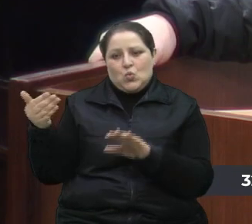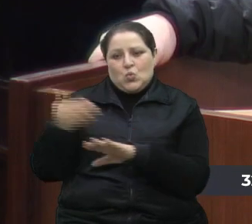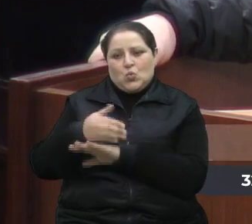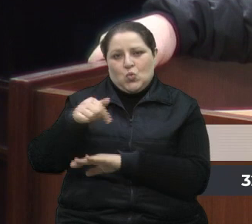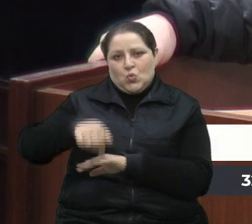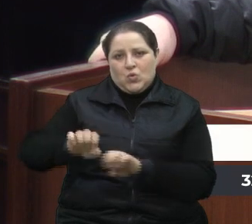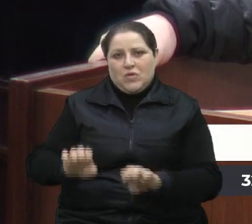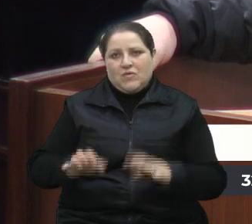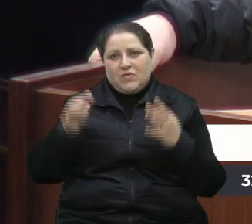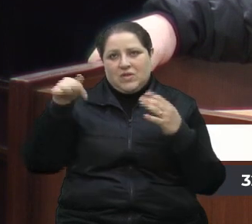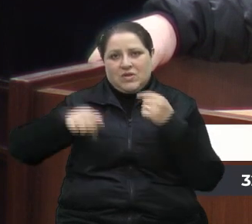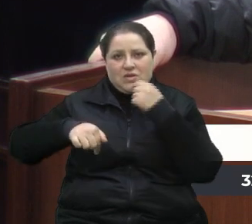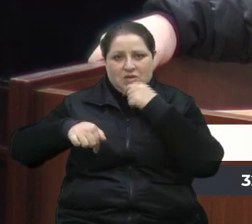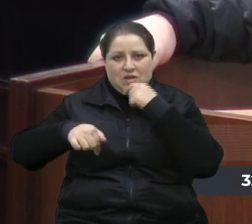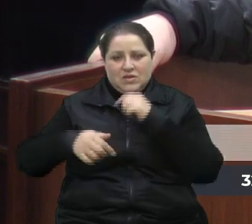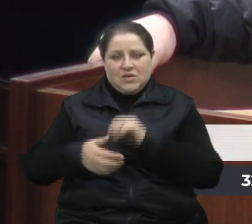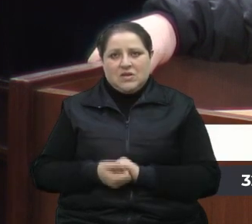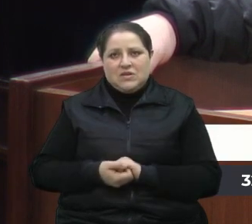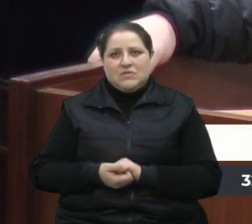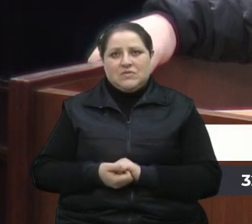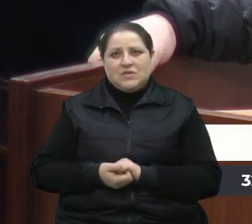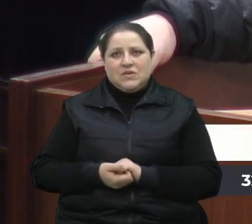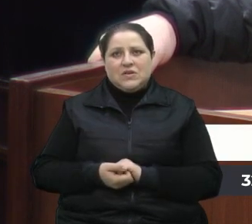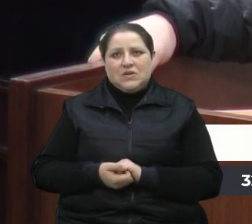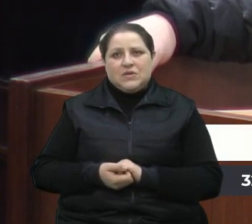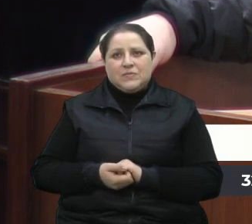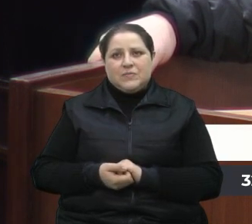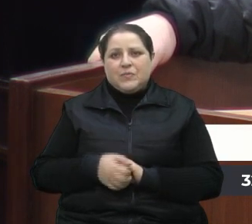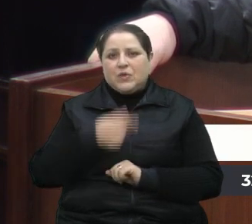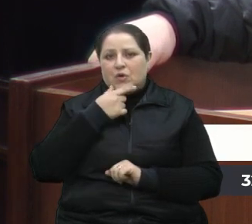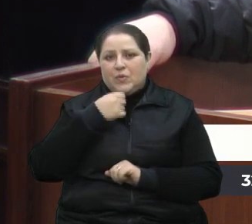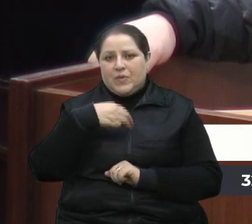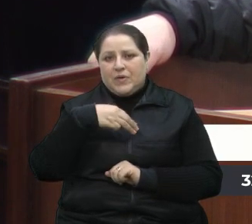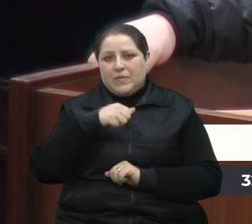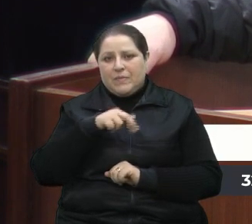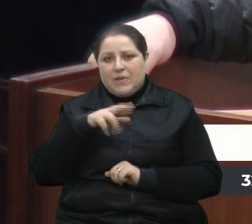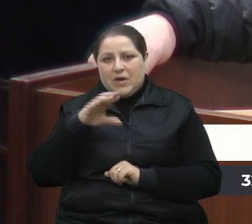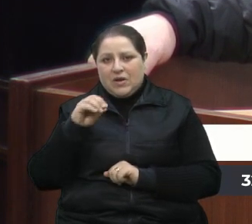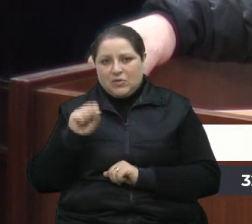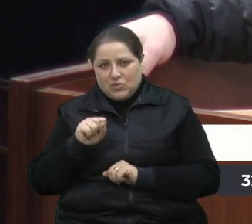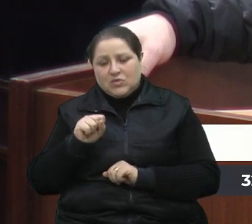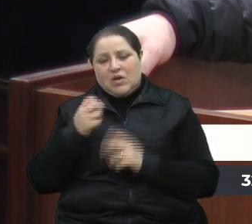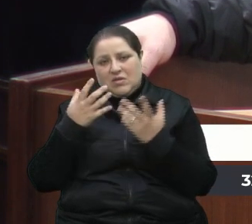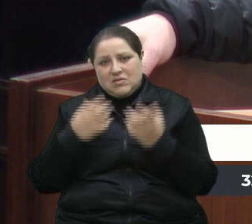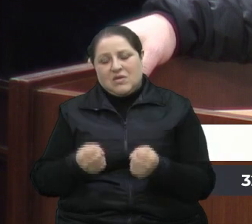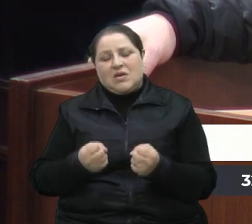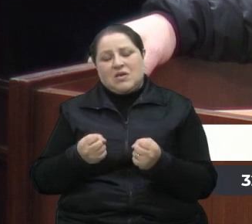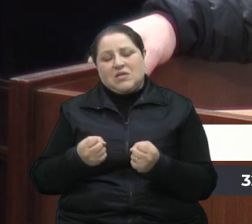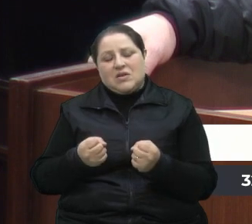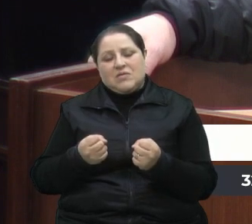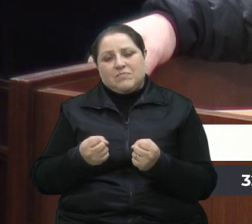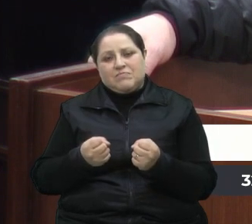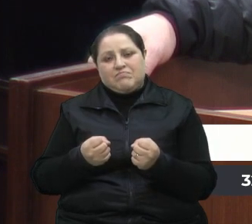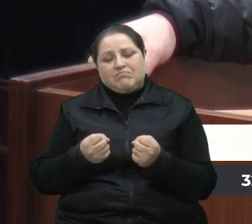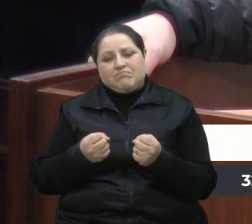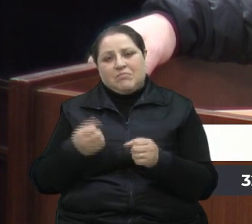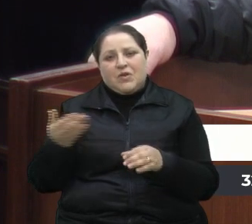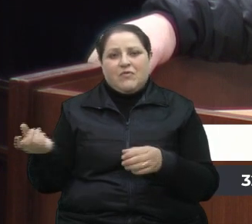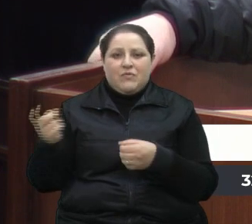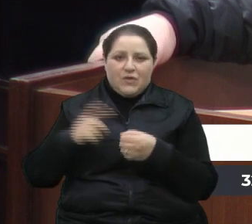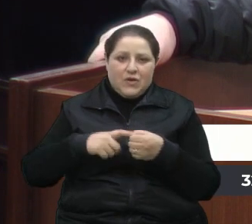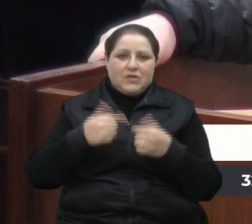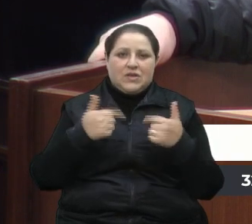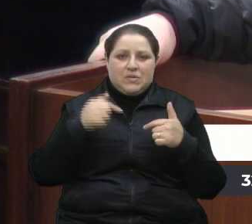Sul e foi uma aposta do Marcos Romero, então agradeço ele por ter aceitado a nossa provocação de vir novamente